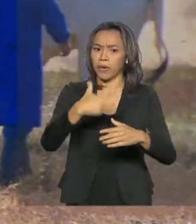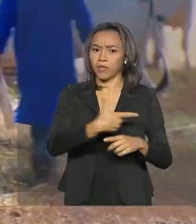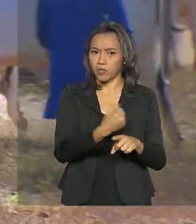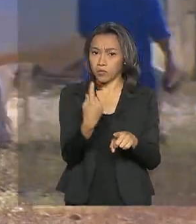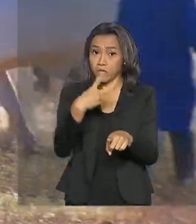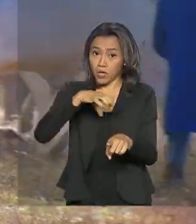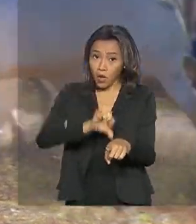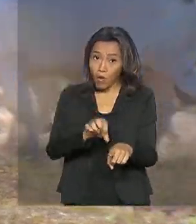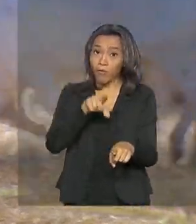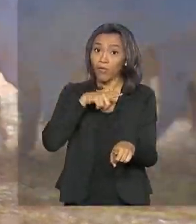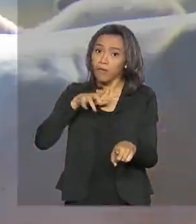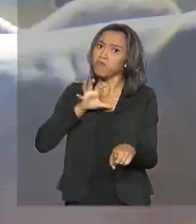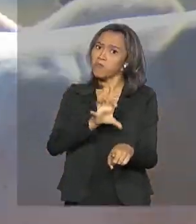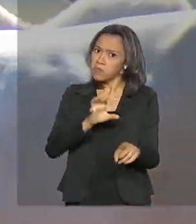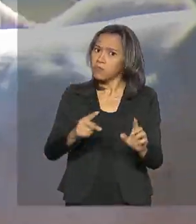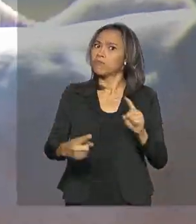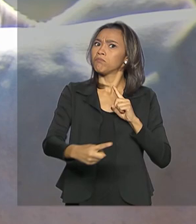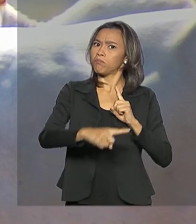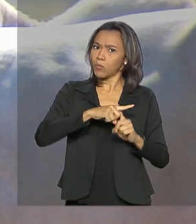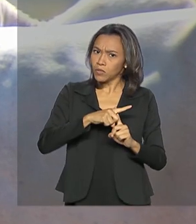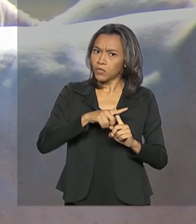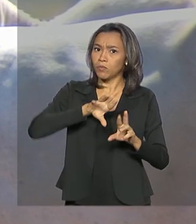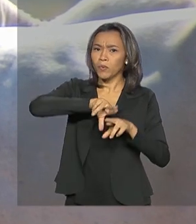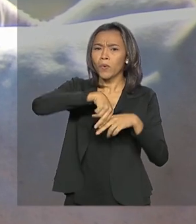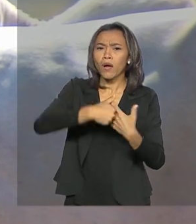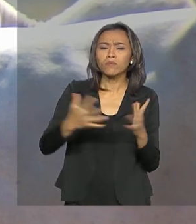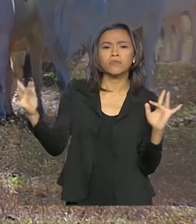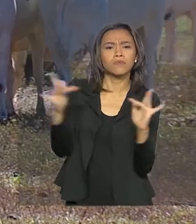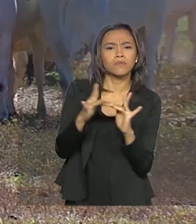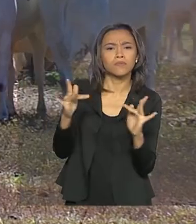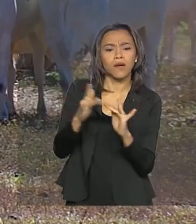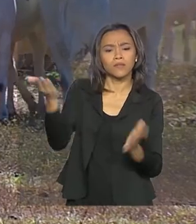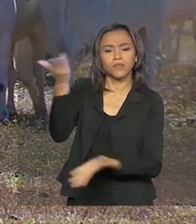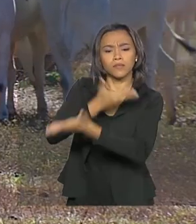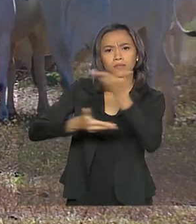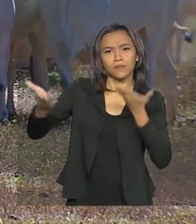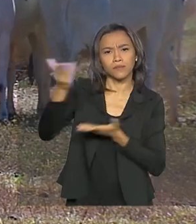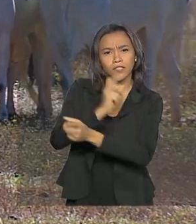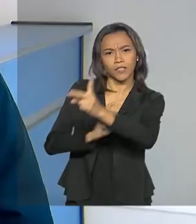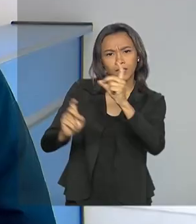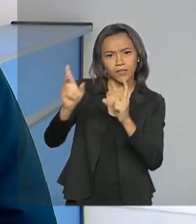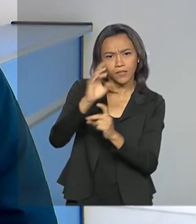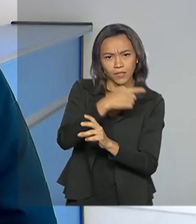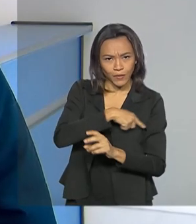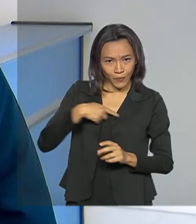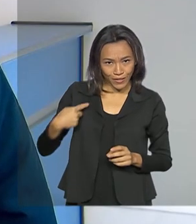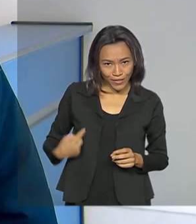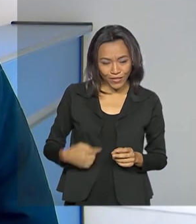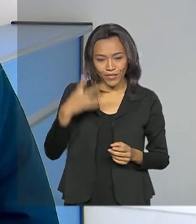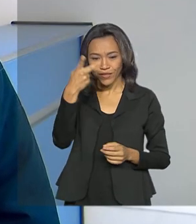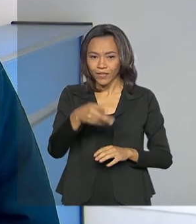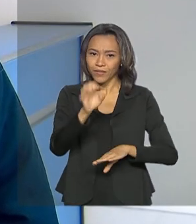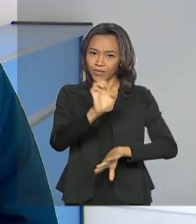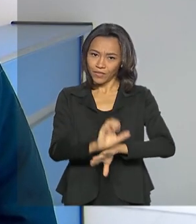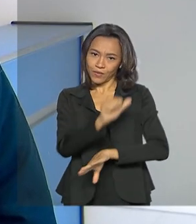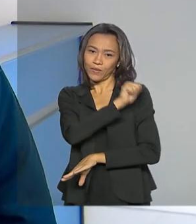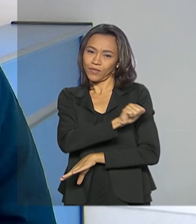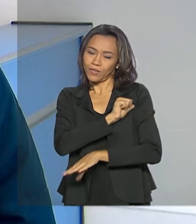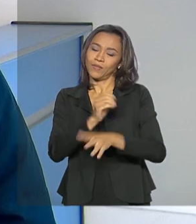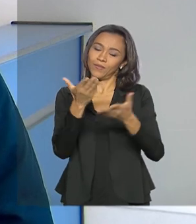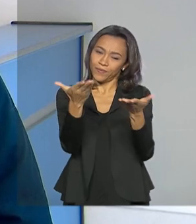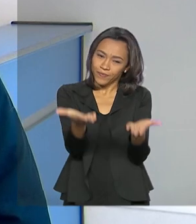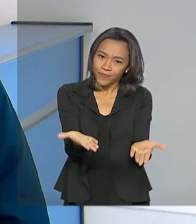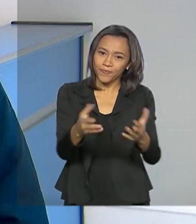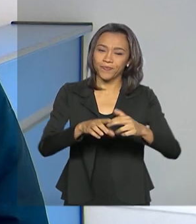foi influenciado positivamente pelo estreitamento das relações comerciais com a China. Do Rio de Janeiro, Alessandra